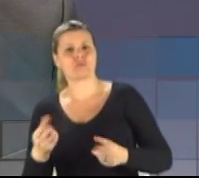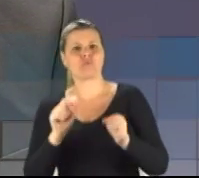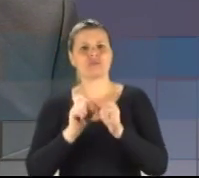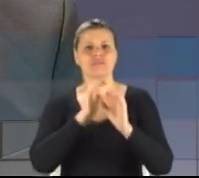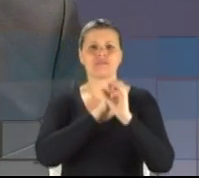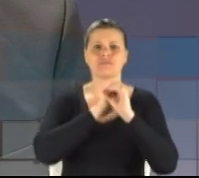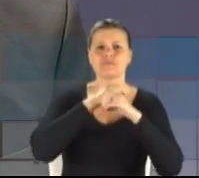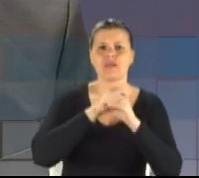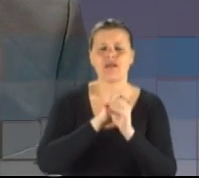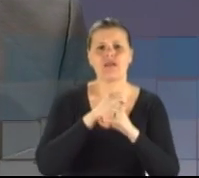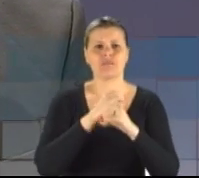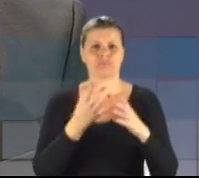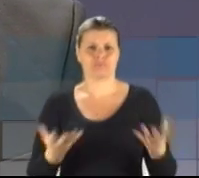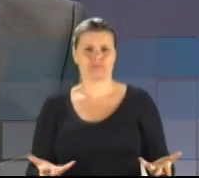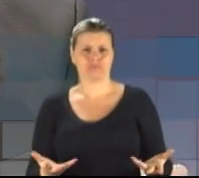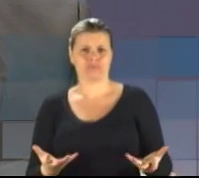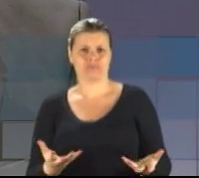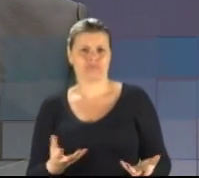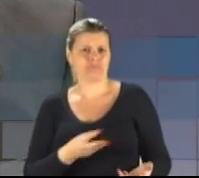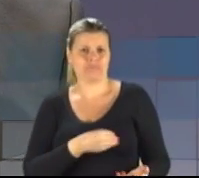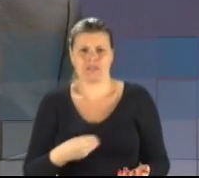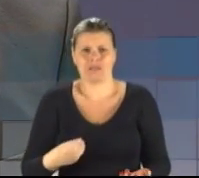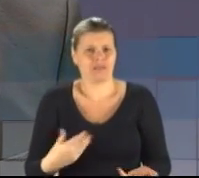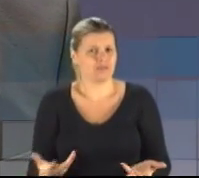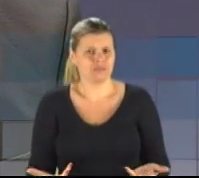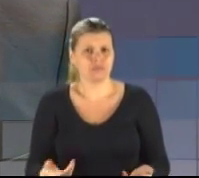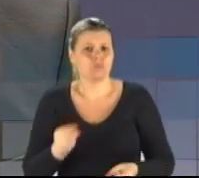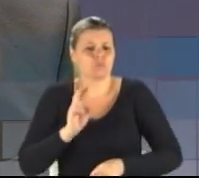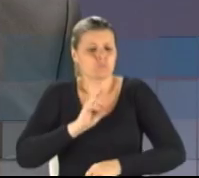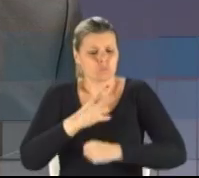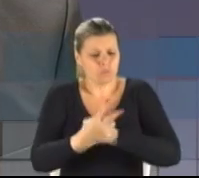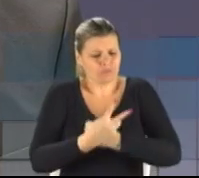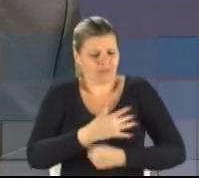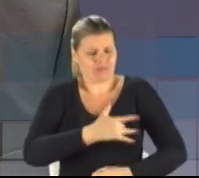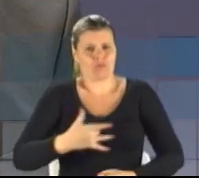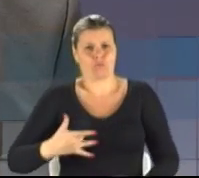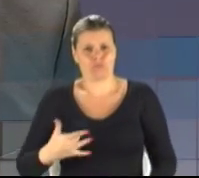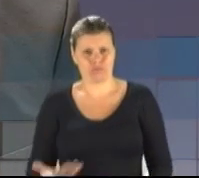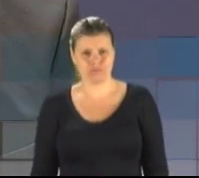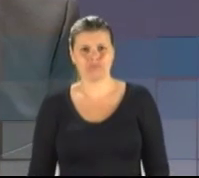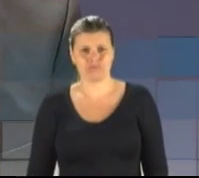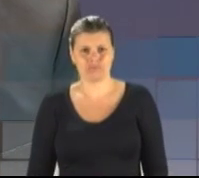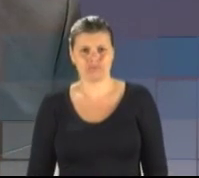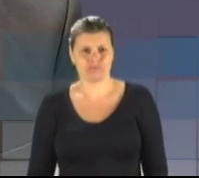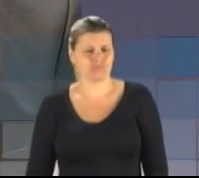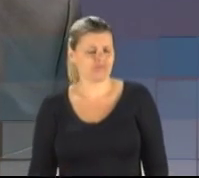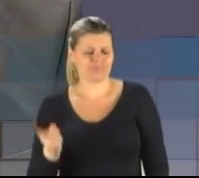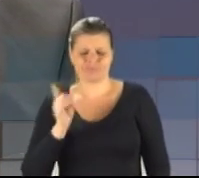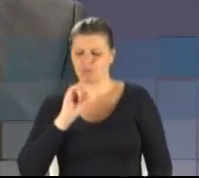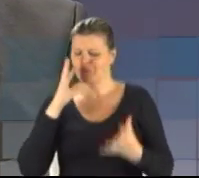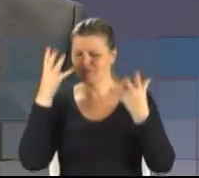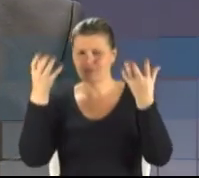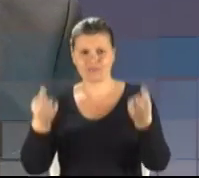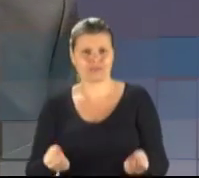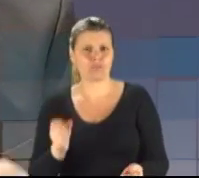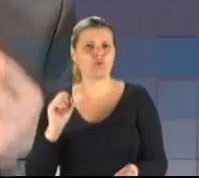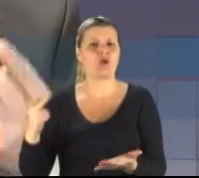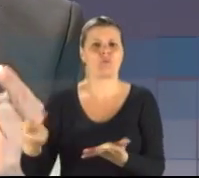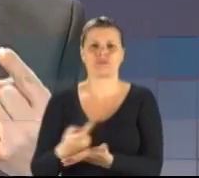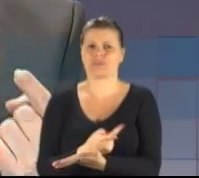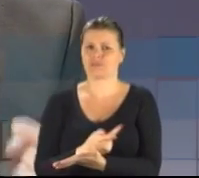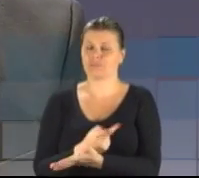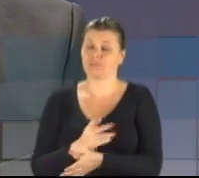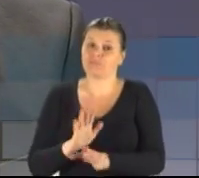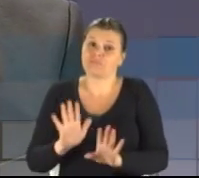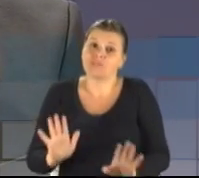médico, um exame para cuidar da sua saúde. É inadmissível o que aconteceu. Acontece que nós